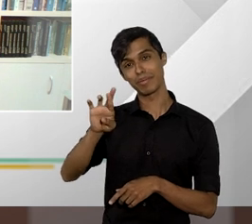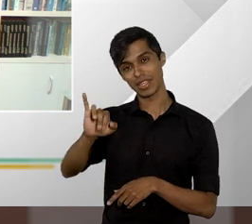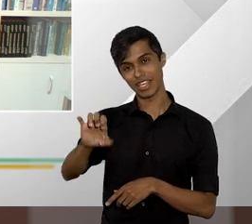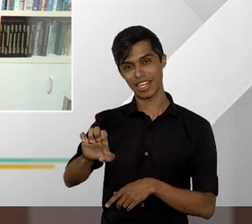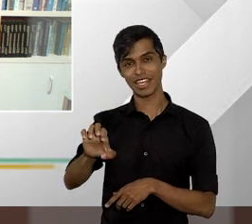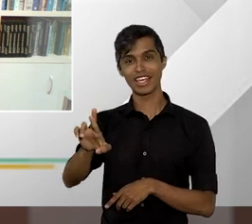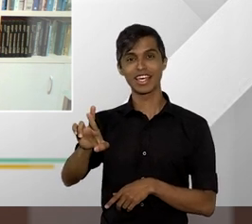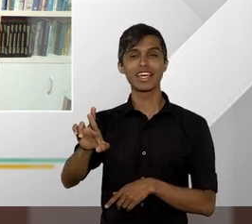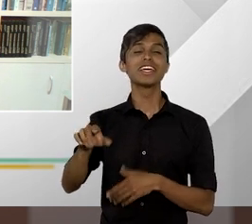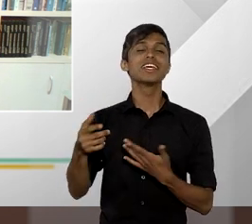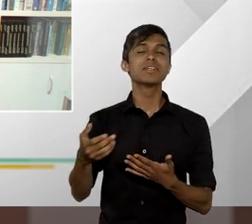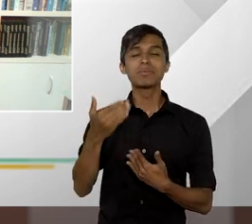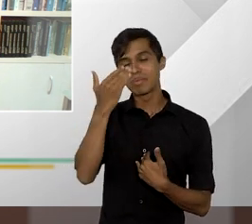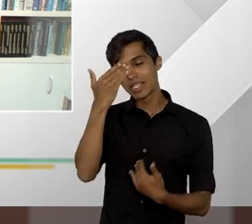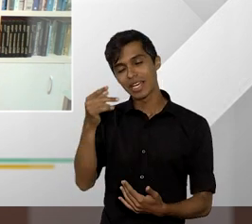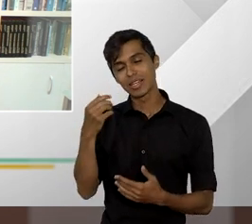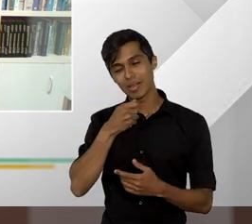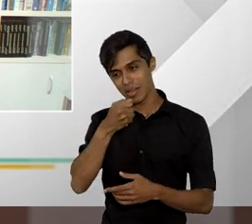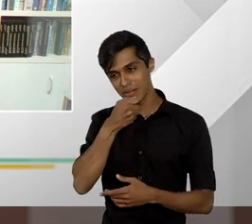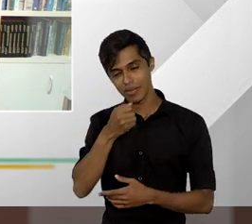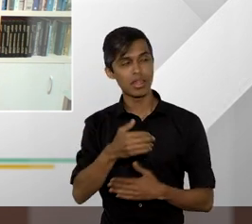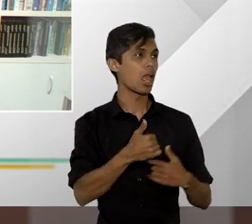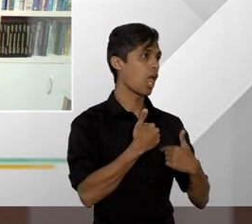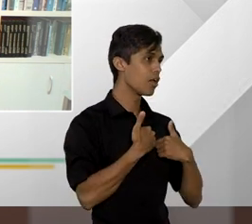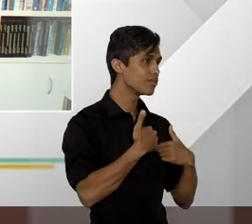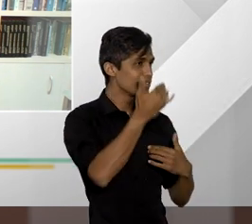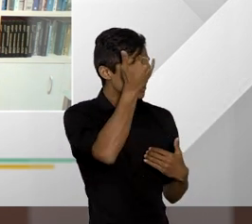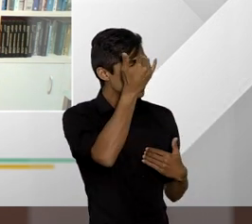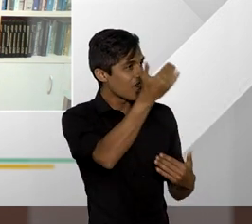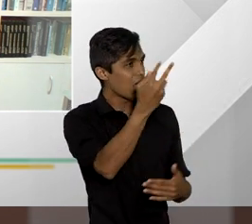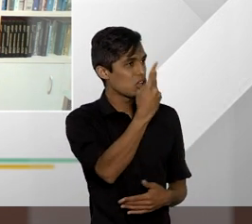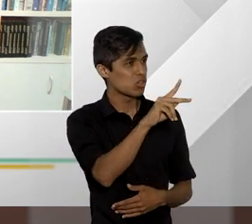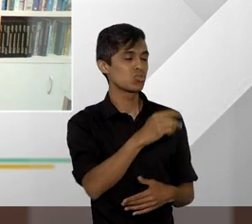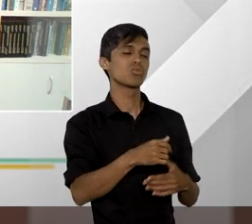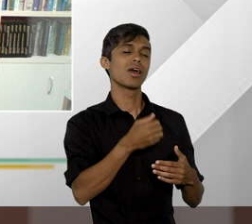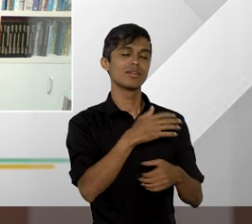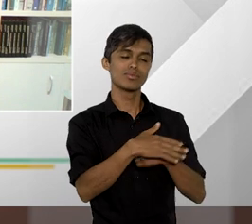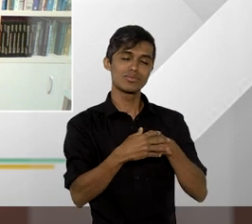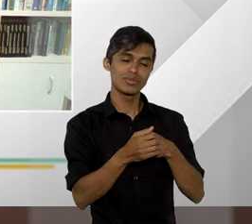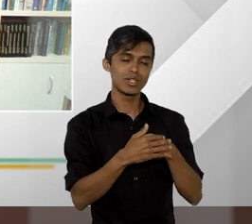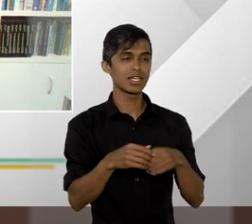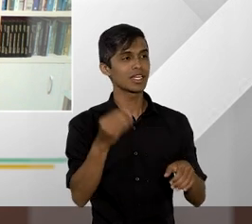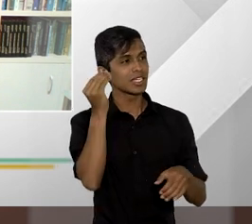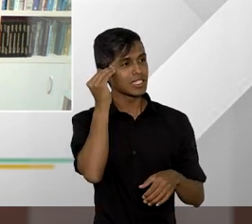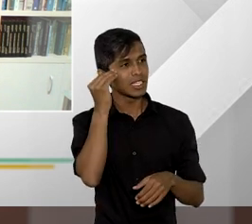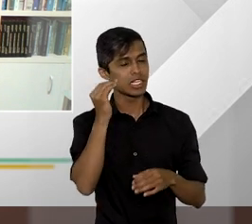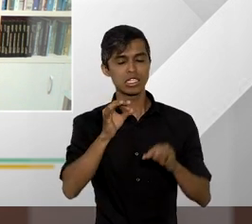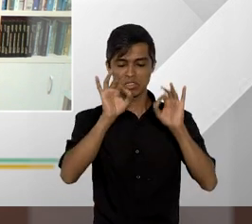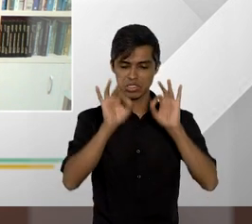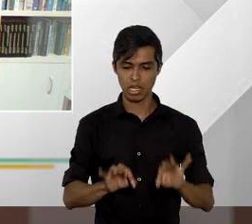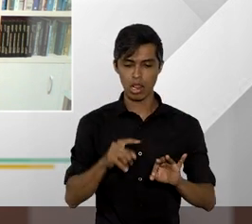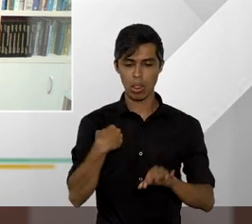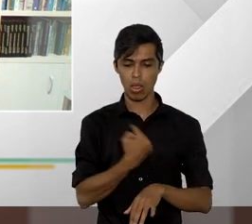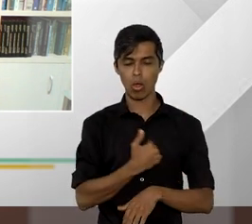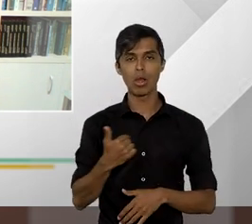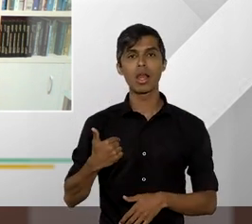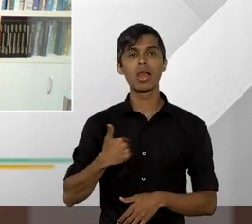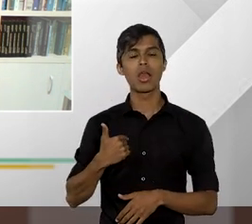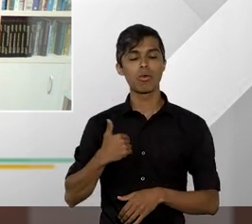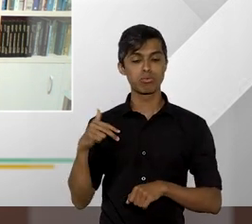entrevista professor eu que agradeço a você pela gentileza agradeço ao entender direito pela possibilidade de estar aqui